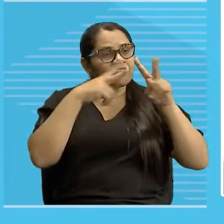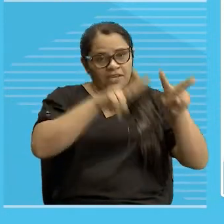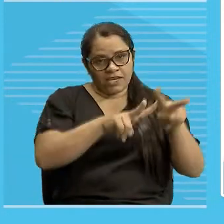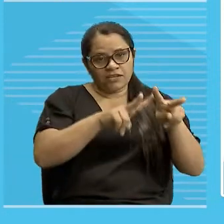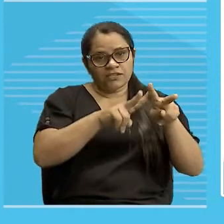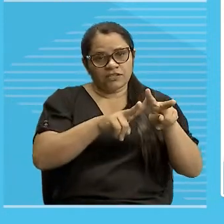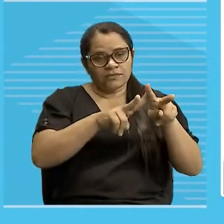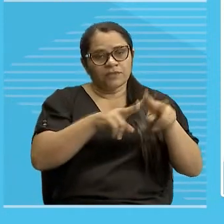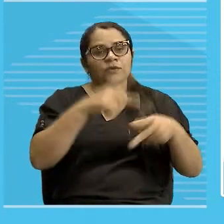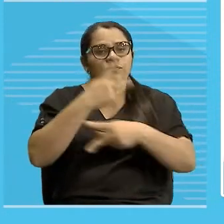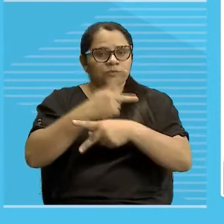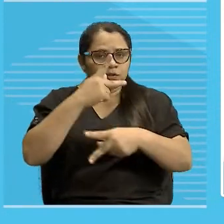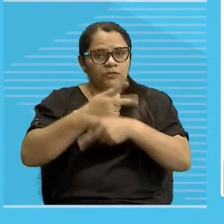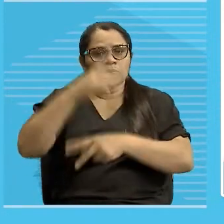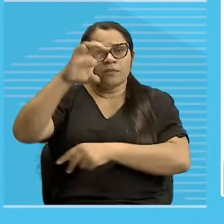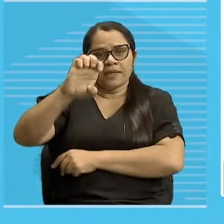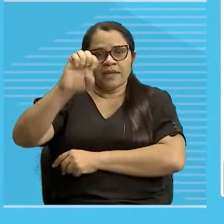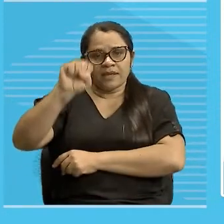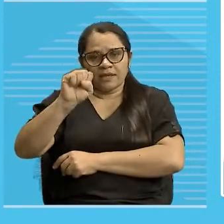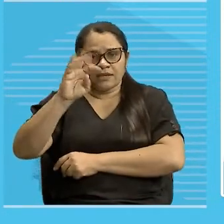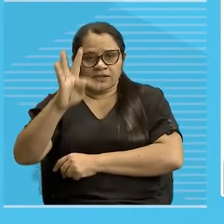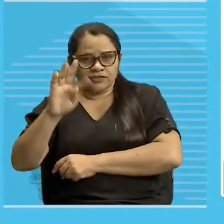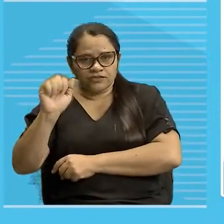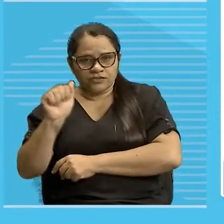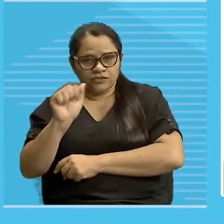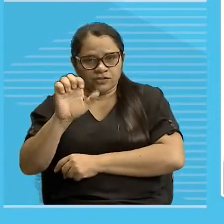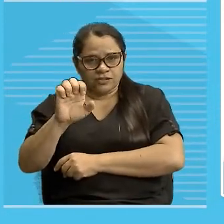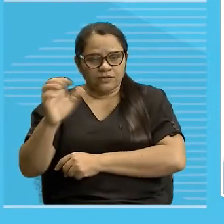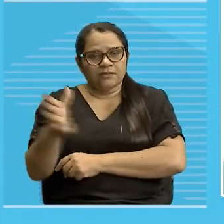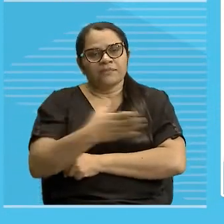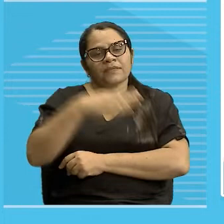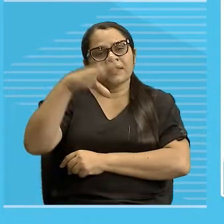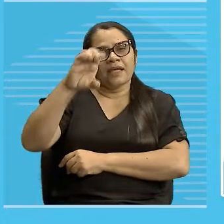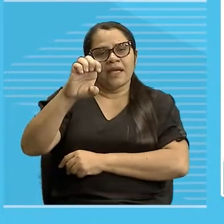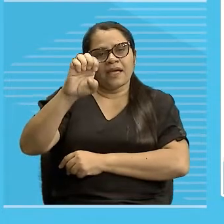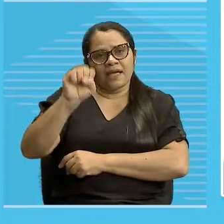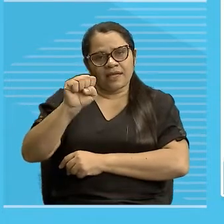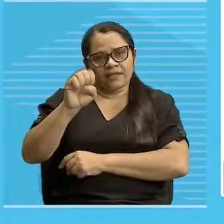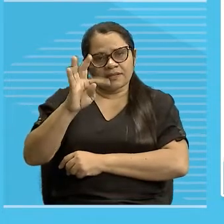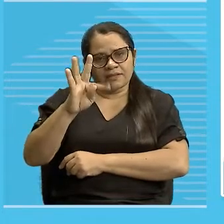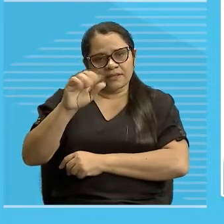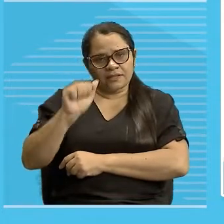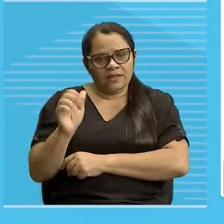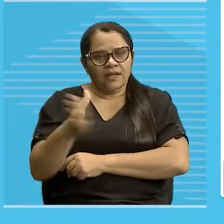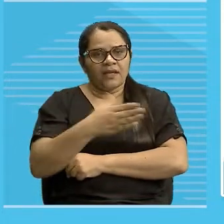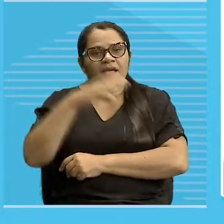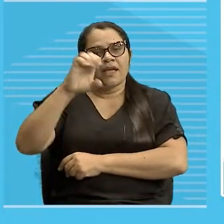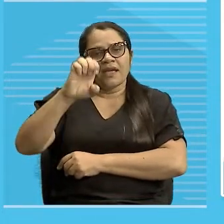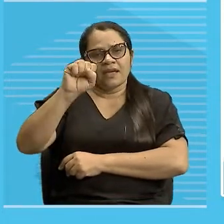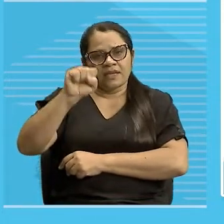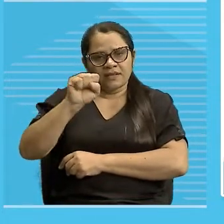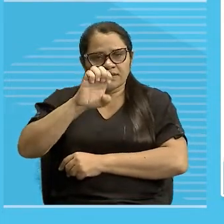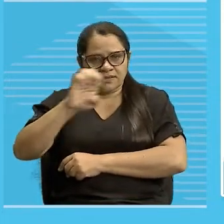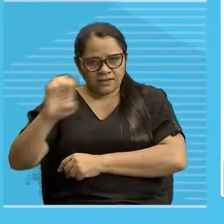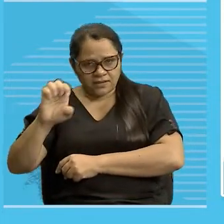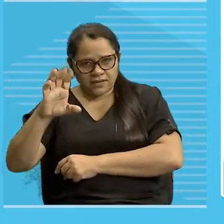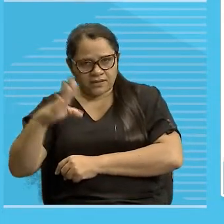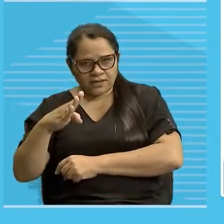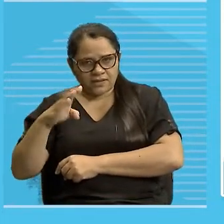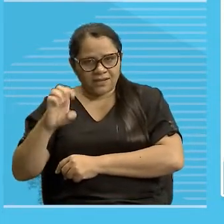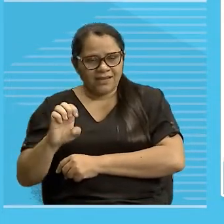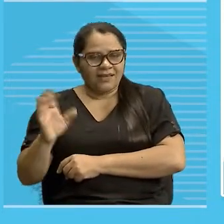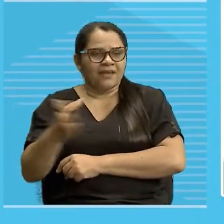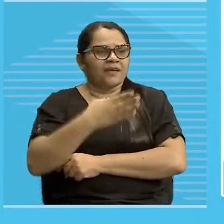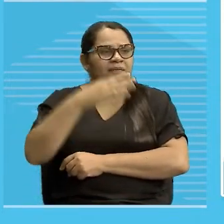este, isso significa dizer, esta, estes e estas, esse, essa, esses, essas, aquele,